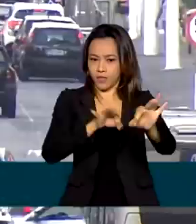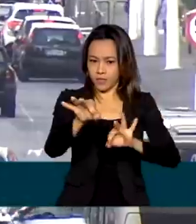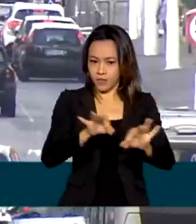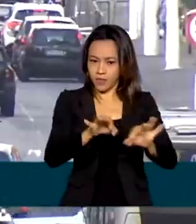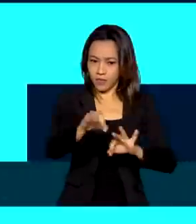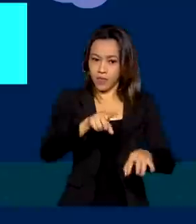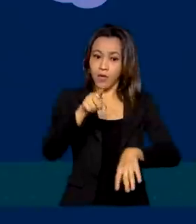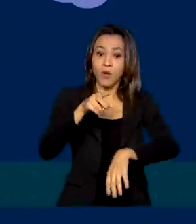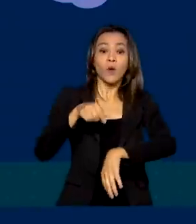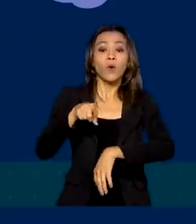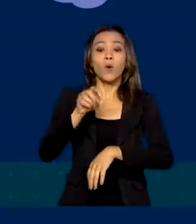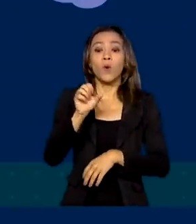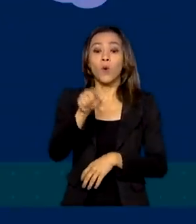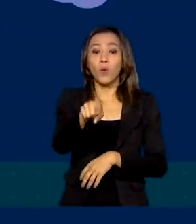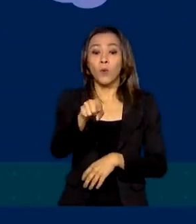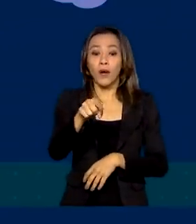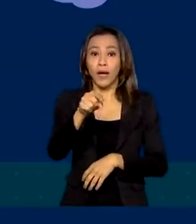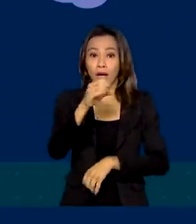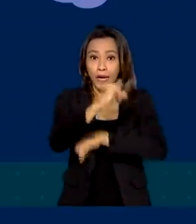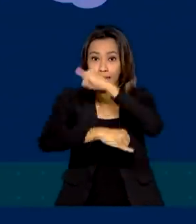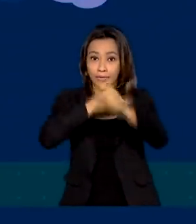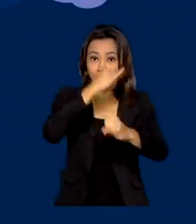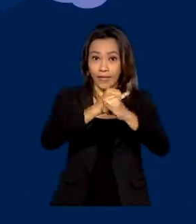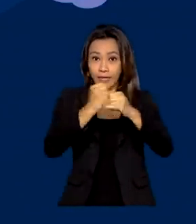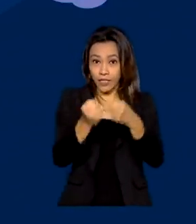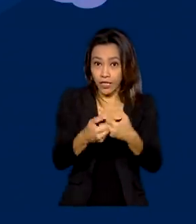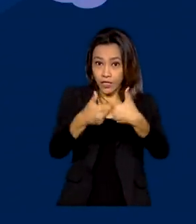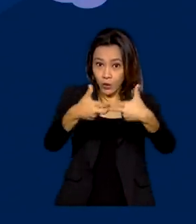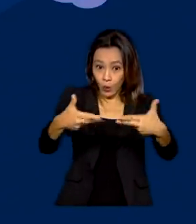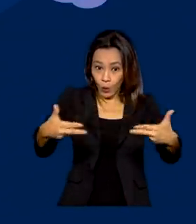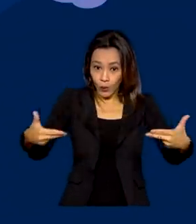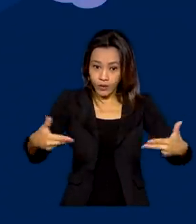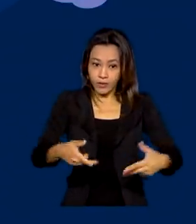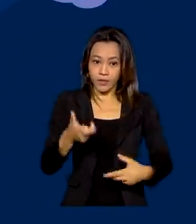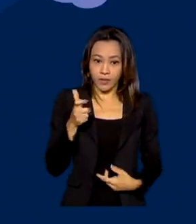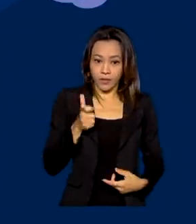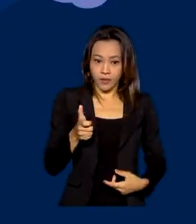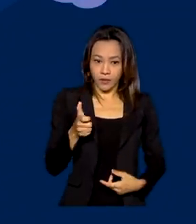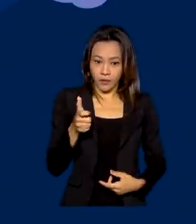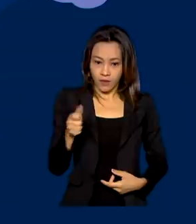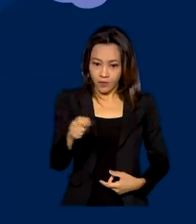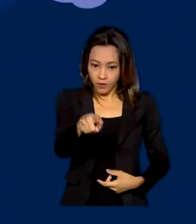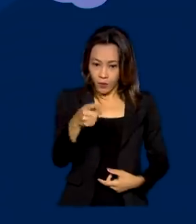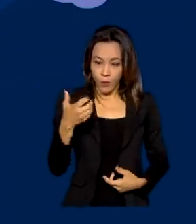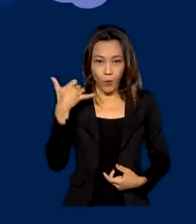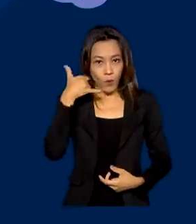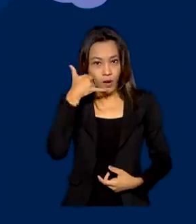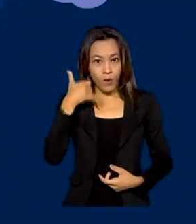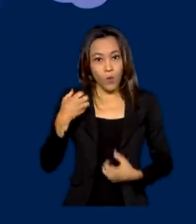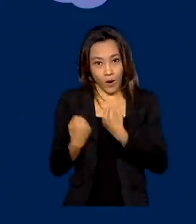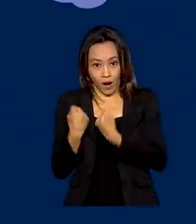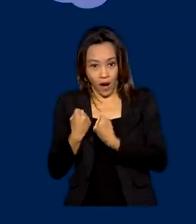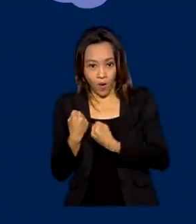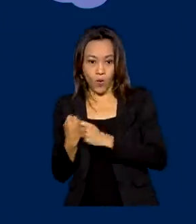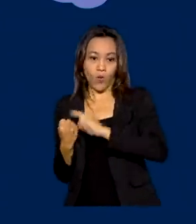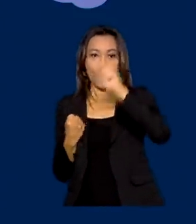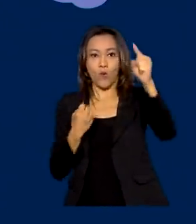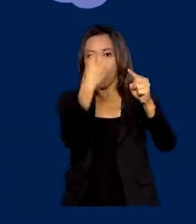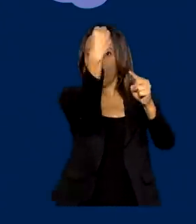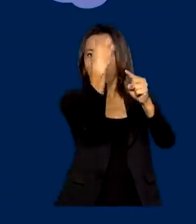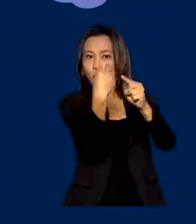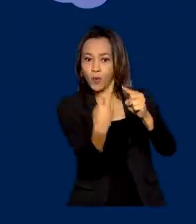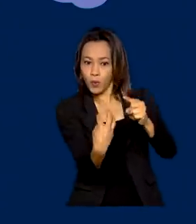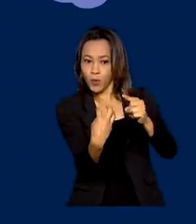com um temporizador. Com a internet das coisas, o semáforo se comunica com o carro, com o smartphone do pedestre. E a